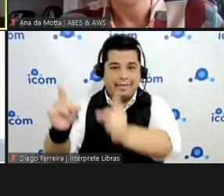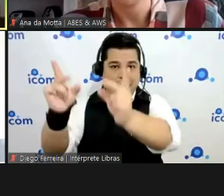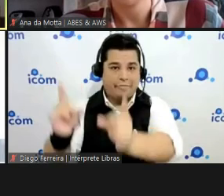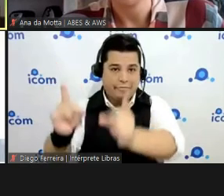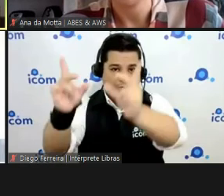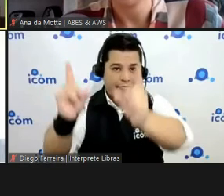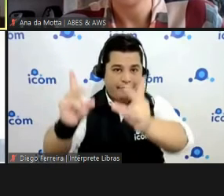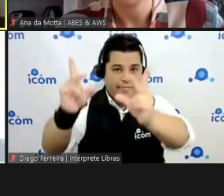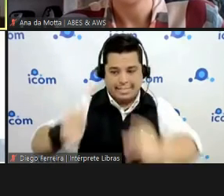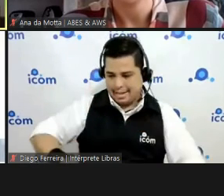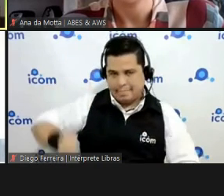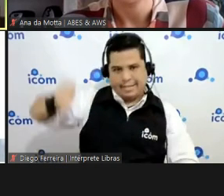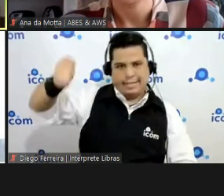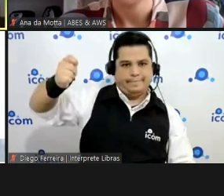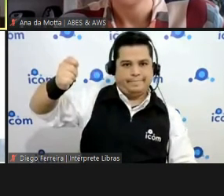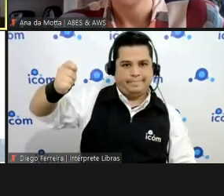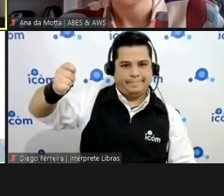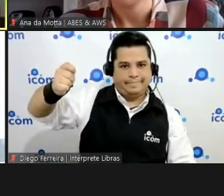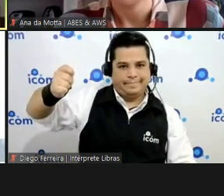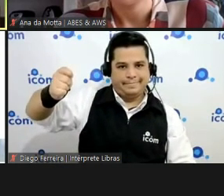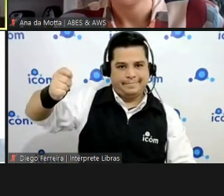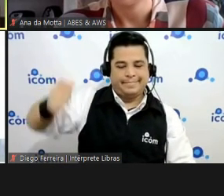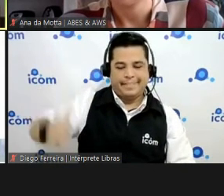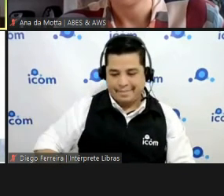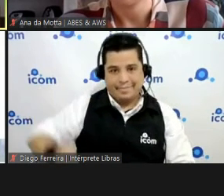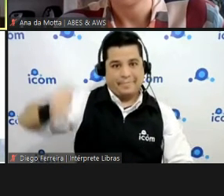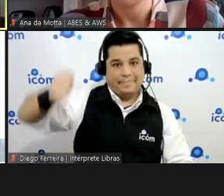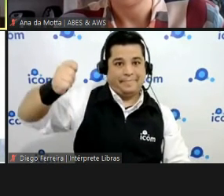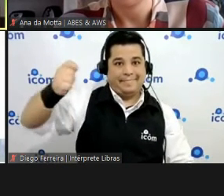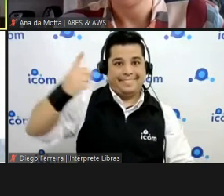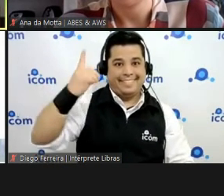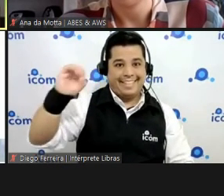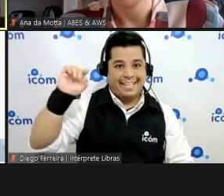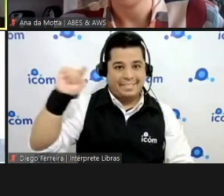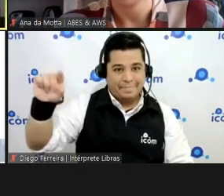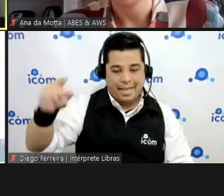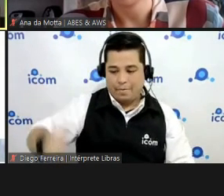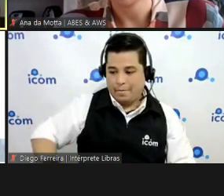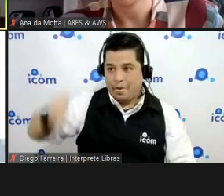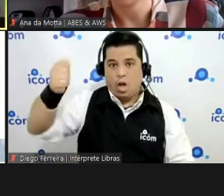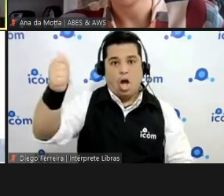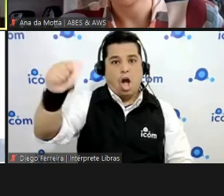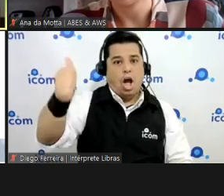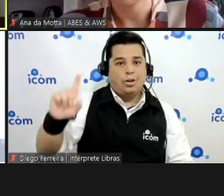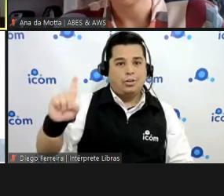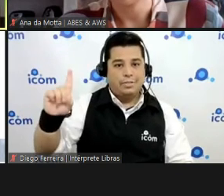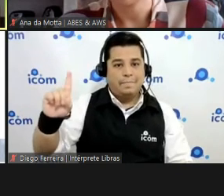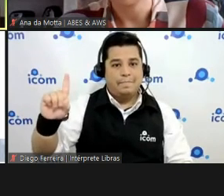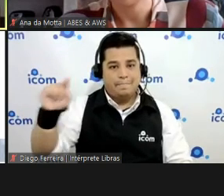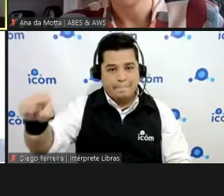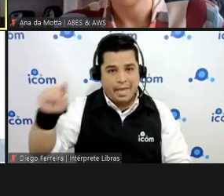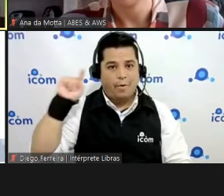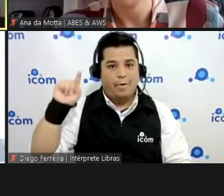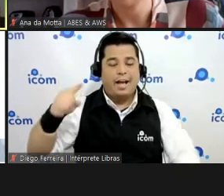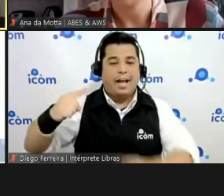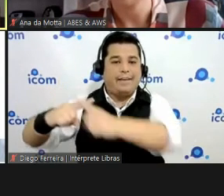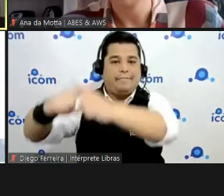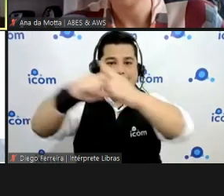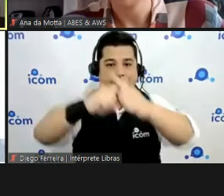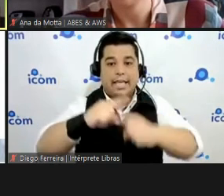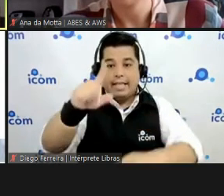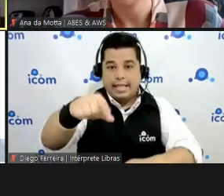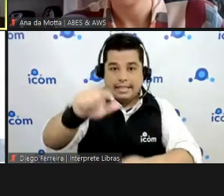o que é mais vantajoso qual leiloeiro que de repente vai me entregar mais rápido que tem perfil melhor para aquilo dali a faz o credenciamento para os nossos leiloeiros também